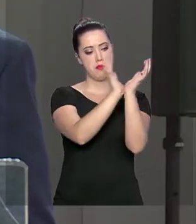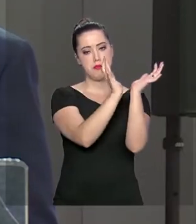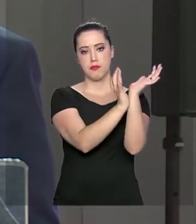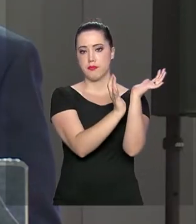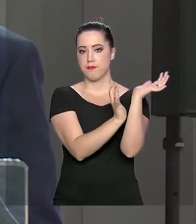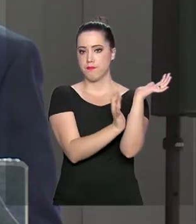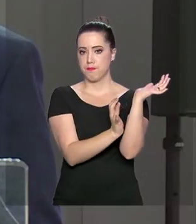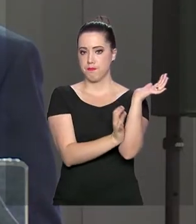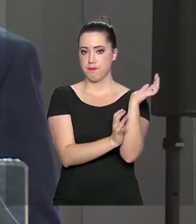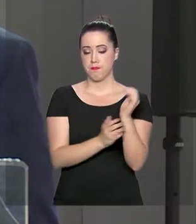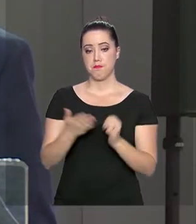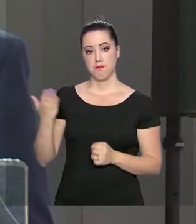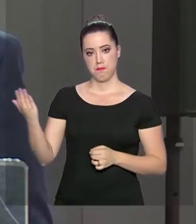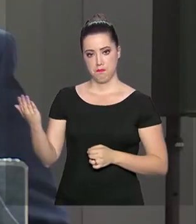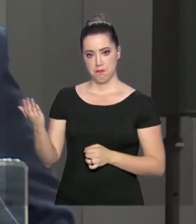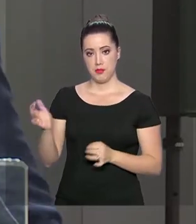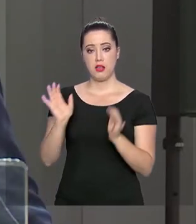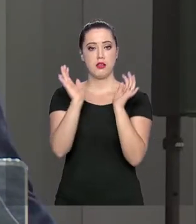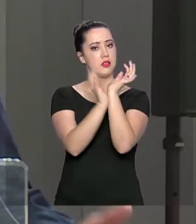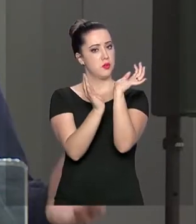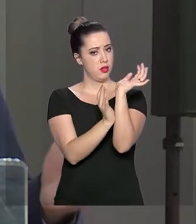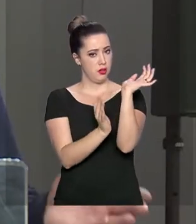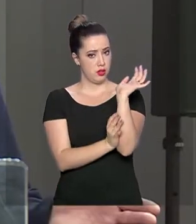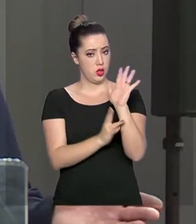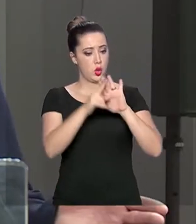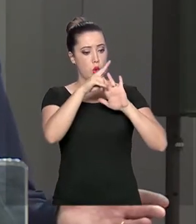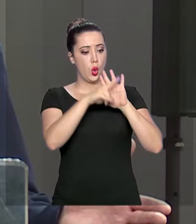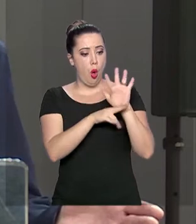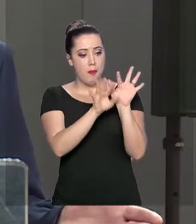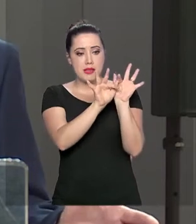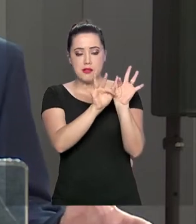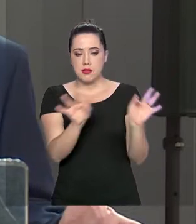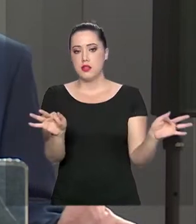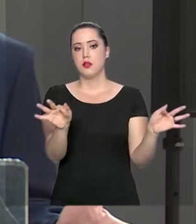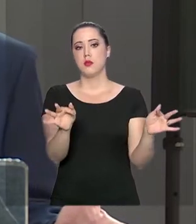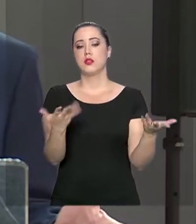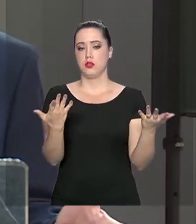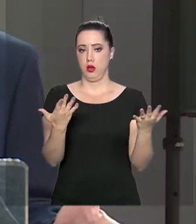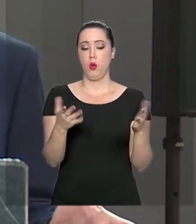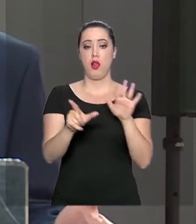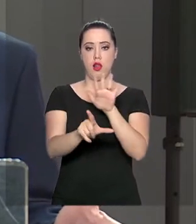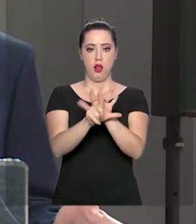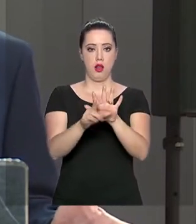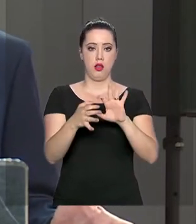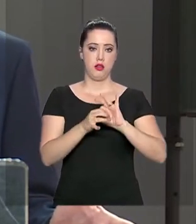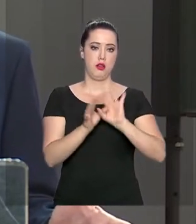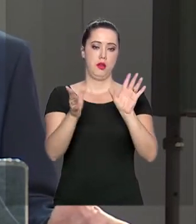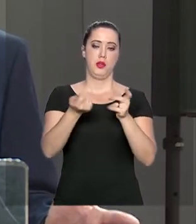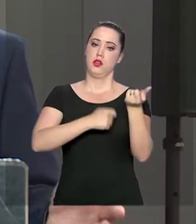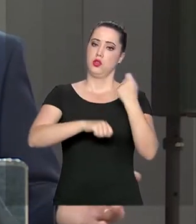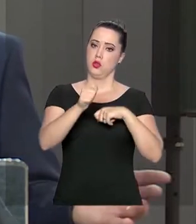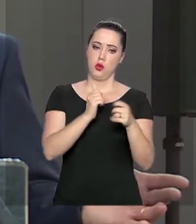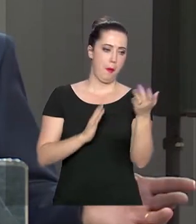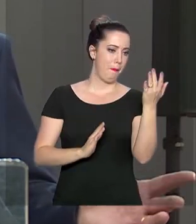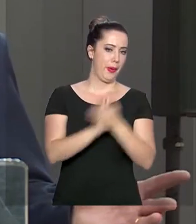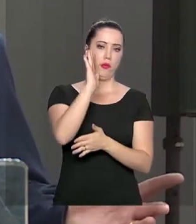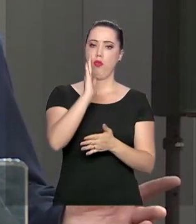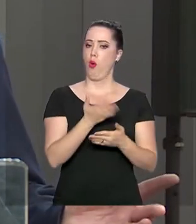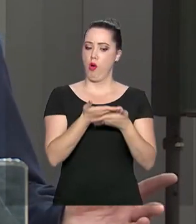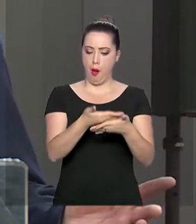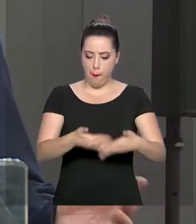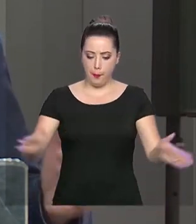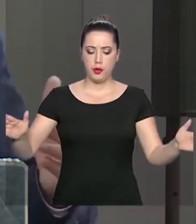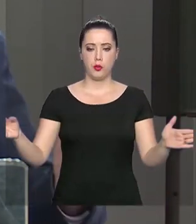Desburocratizar e desregulamentar. E aí veio a questão da lei da liberdade econômica. Passou. Aí ela abriu um novo